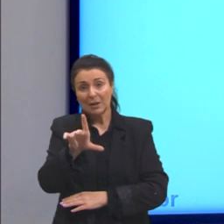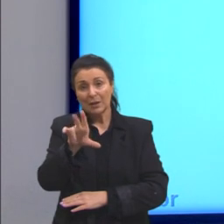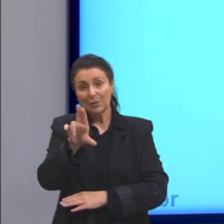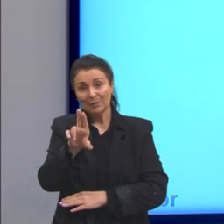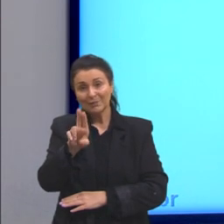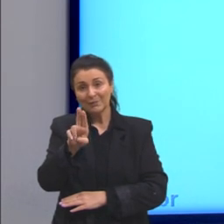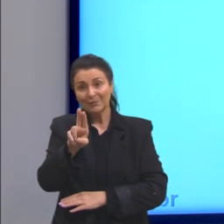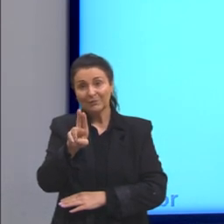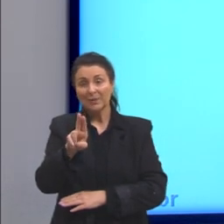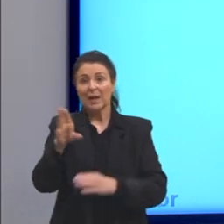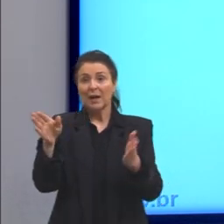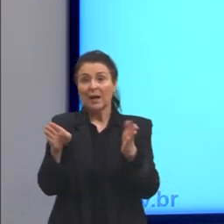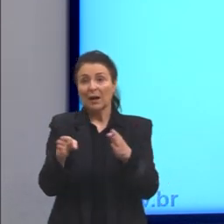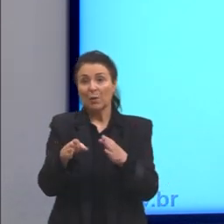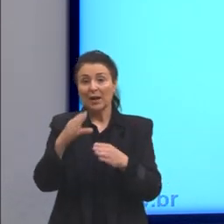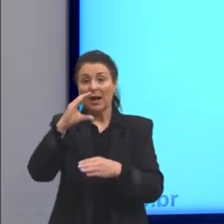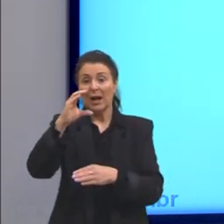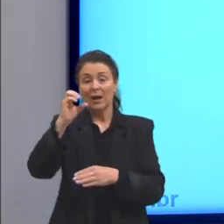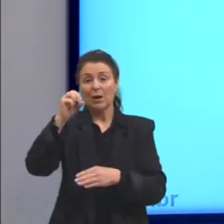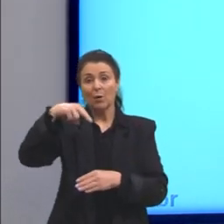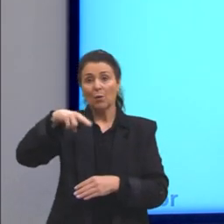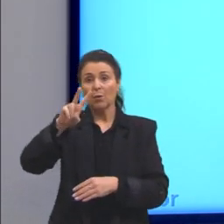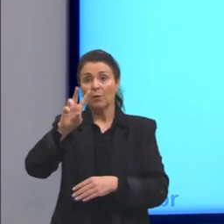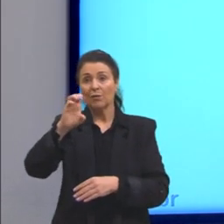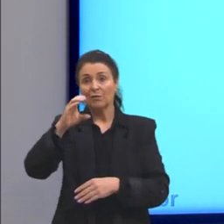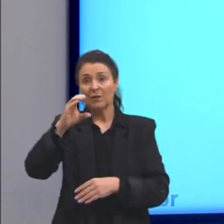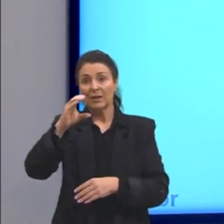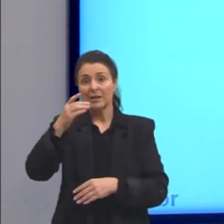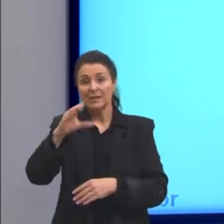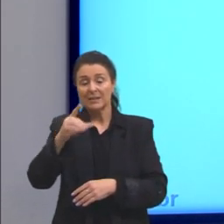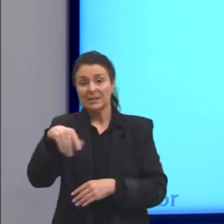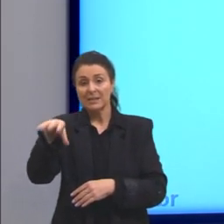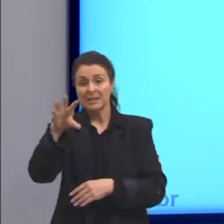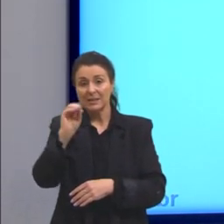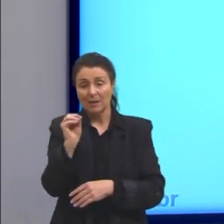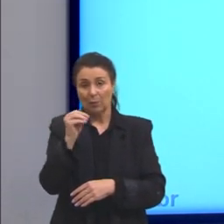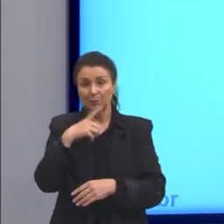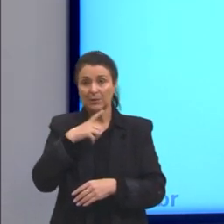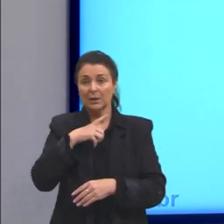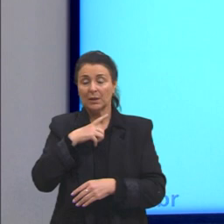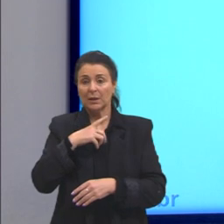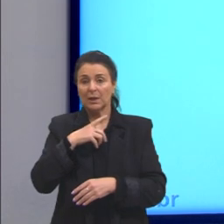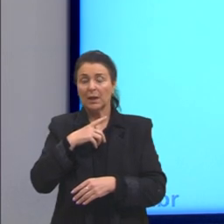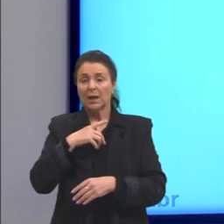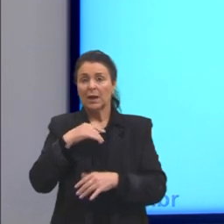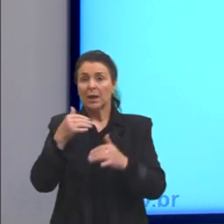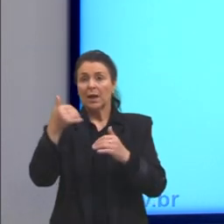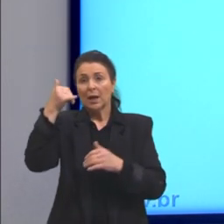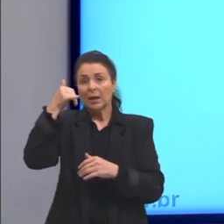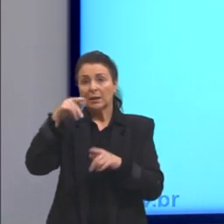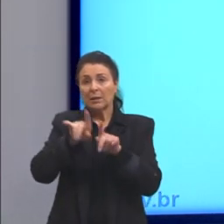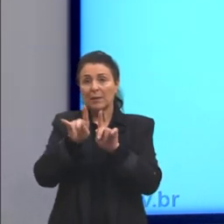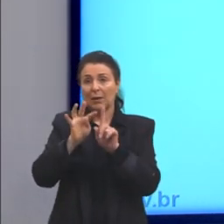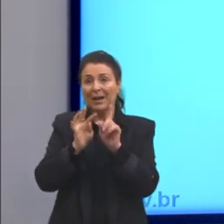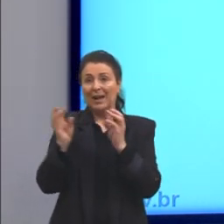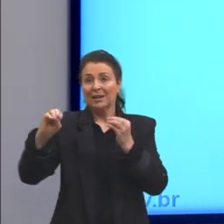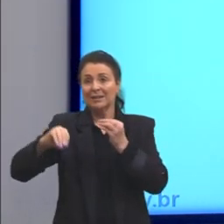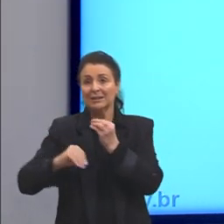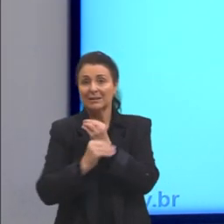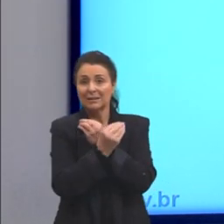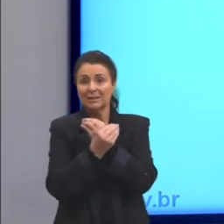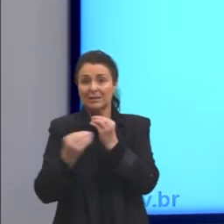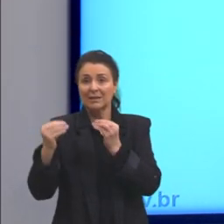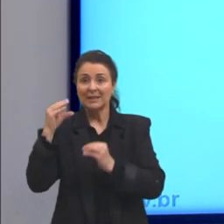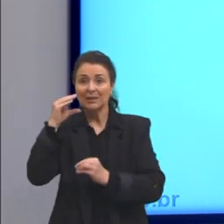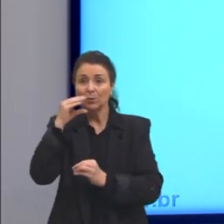falou é a transferência de calor devido ao próprio movimento do fluido. Quando a gente fala em fluido, lembrando,